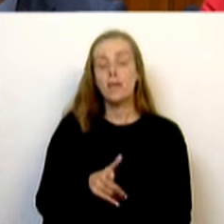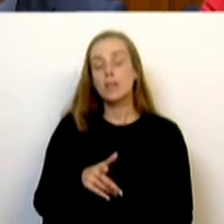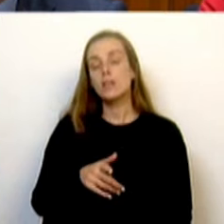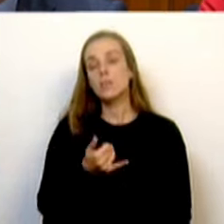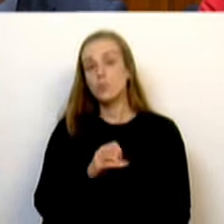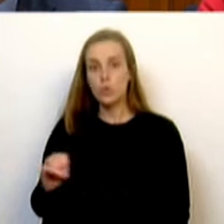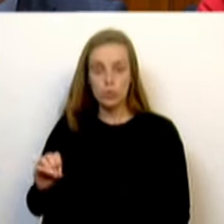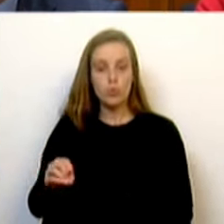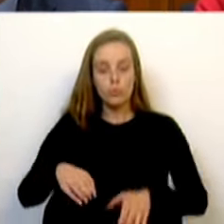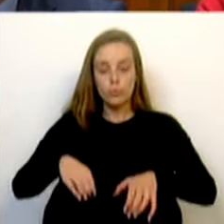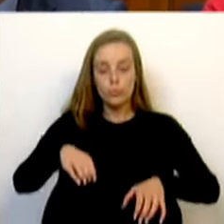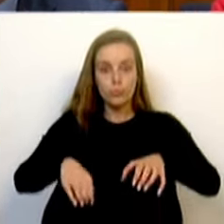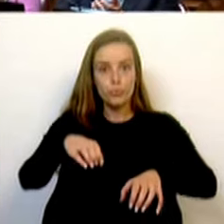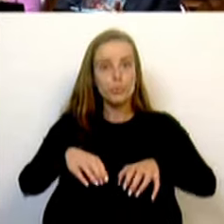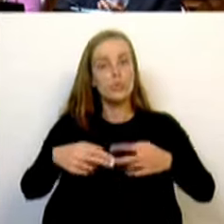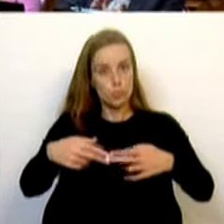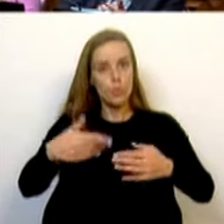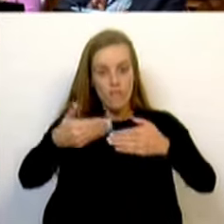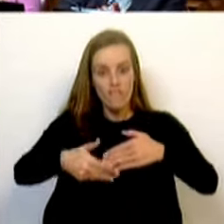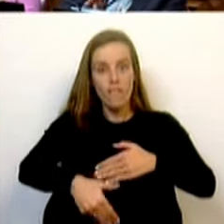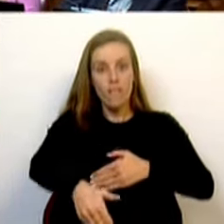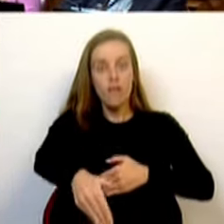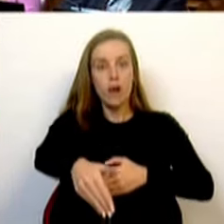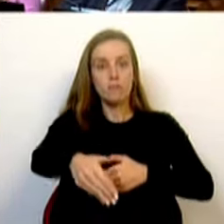momento já em andamento. Segundo lugar,